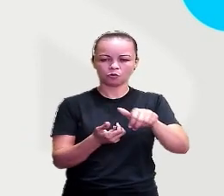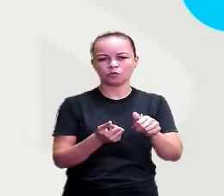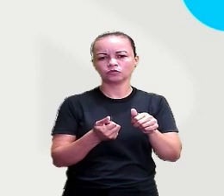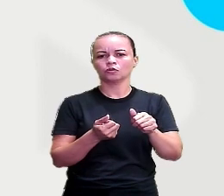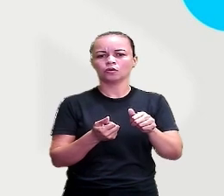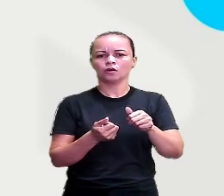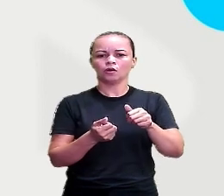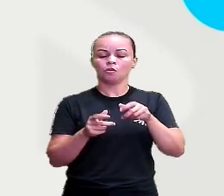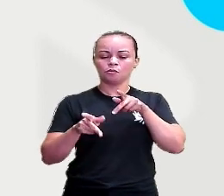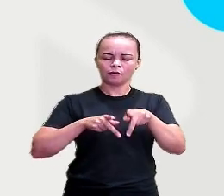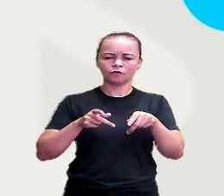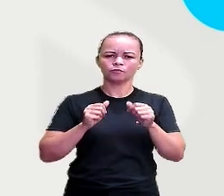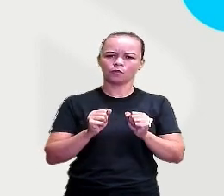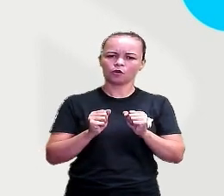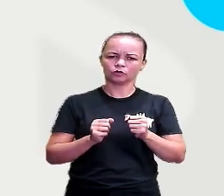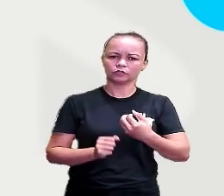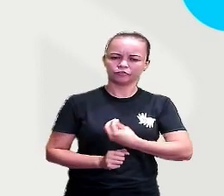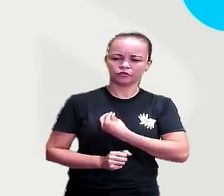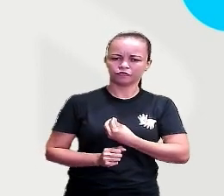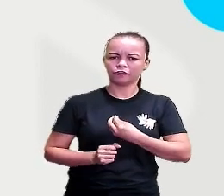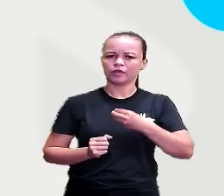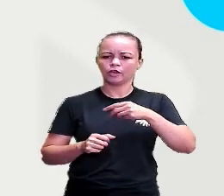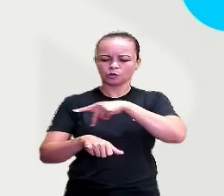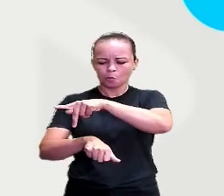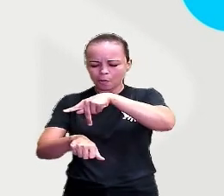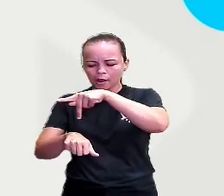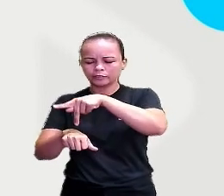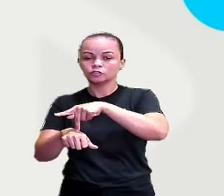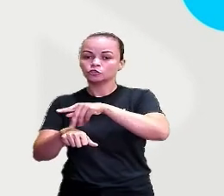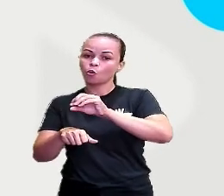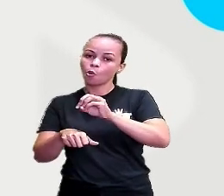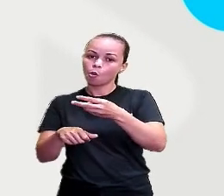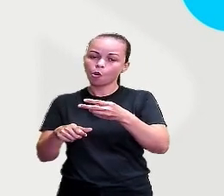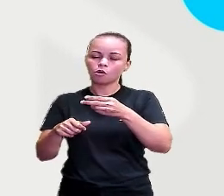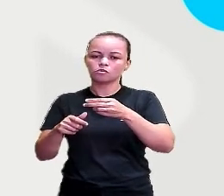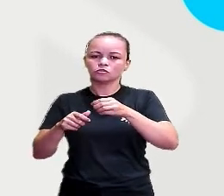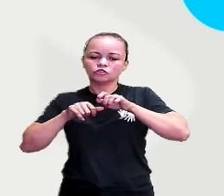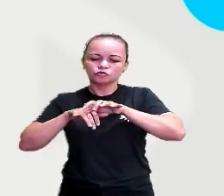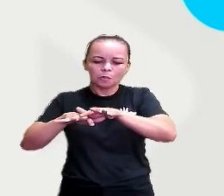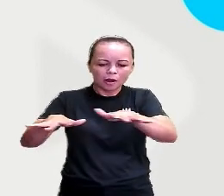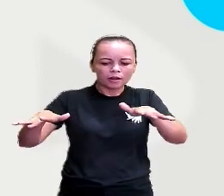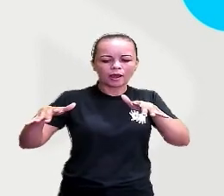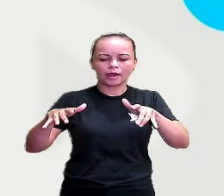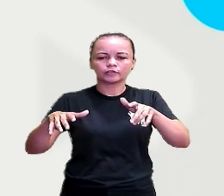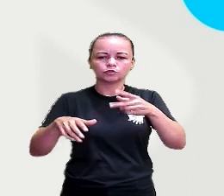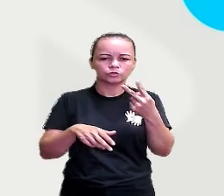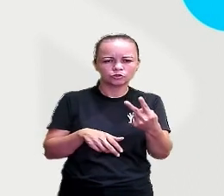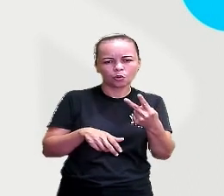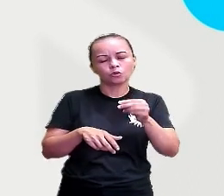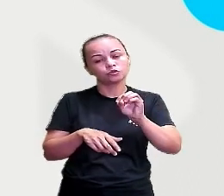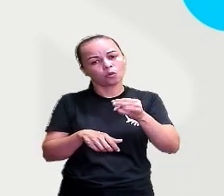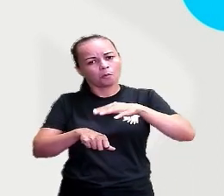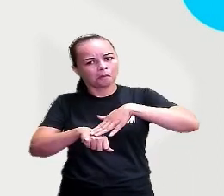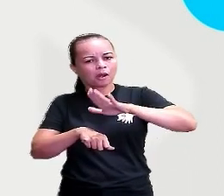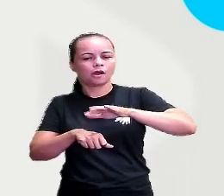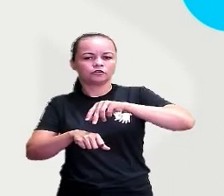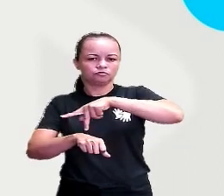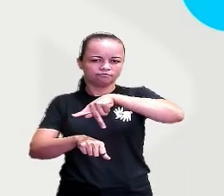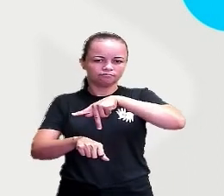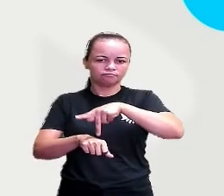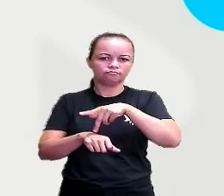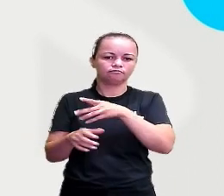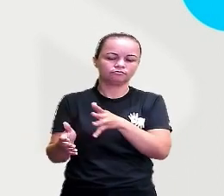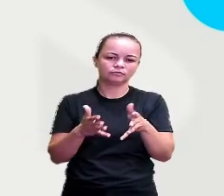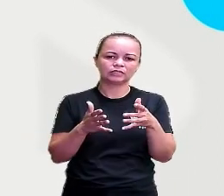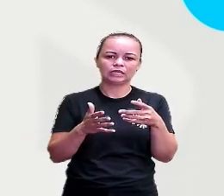pode viver somente em um país, ou espalhado pelo território de dois, ou até mais países. Como os curdos, povo